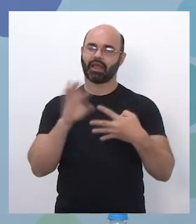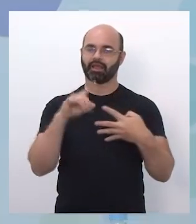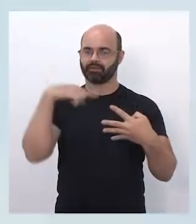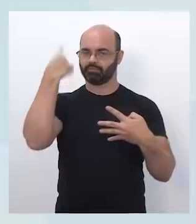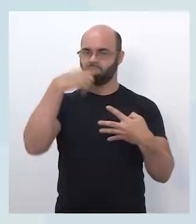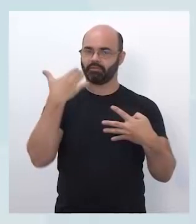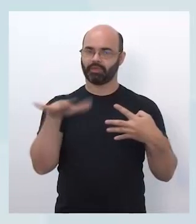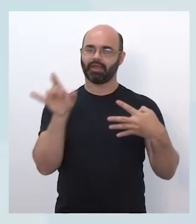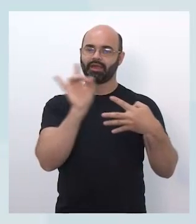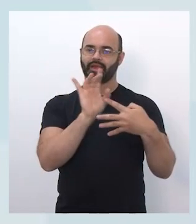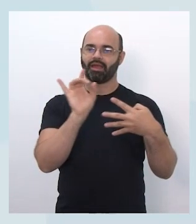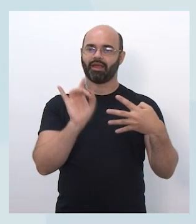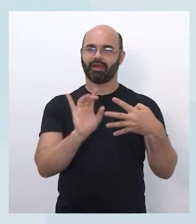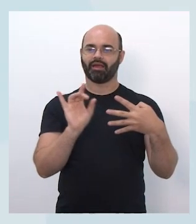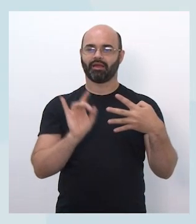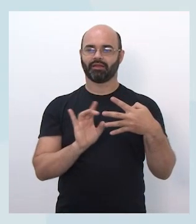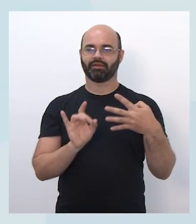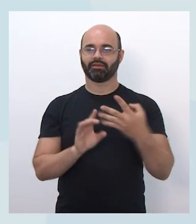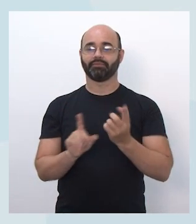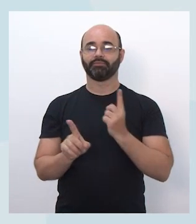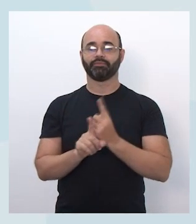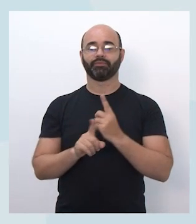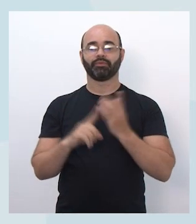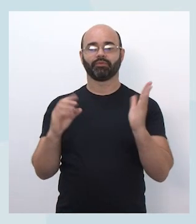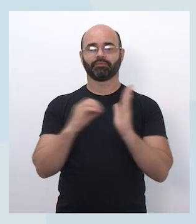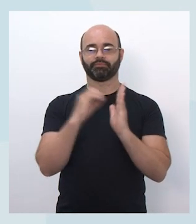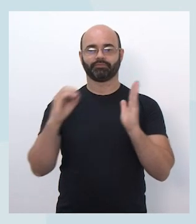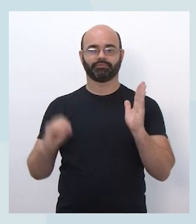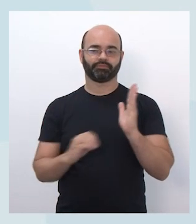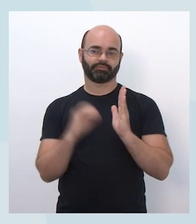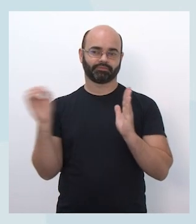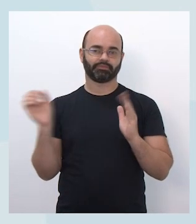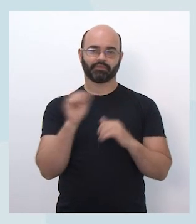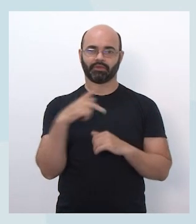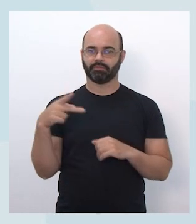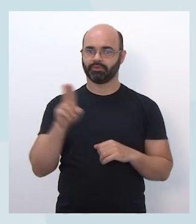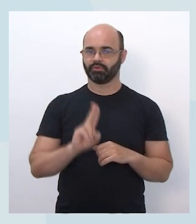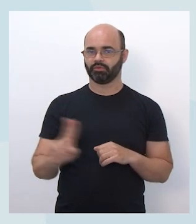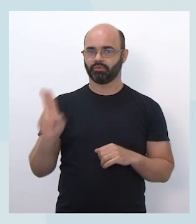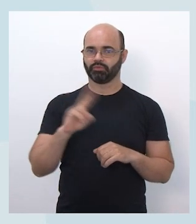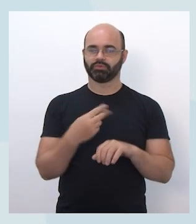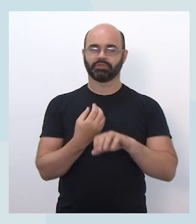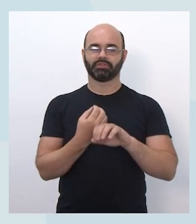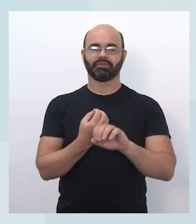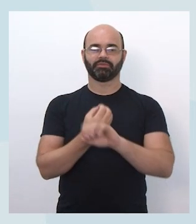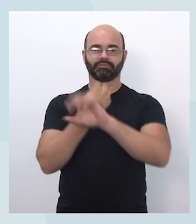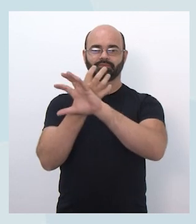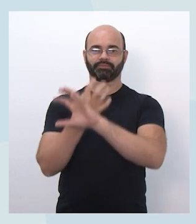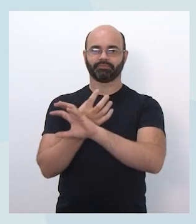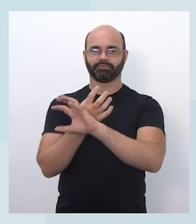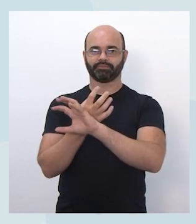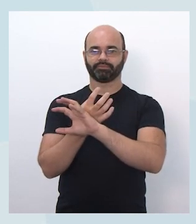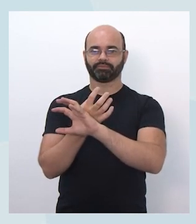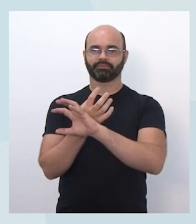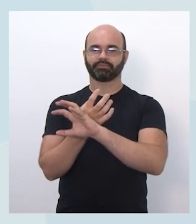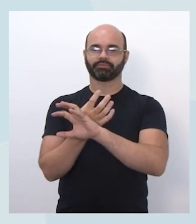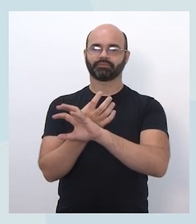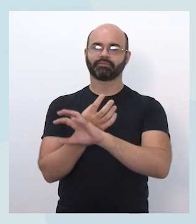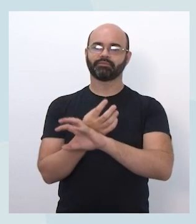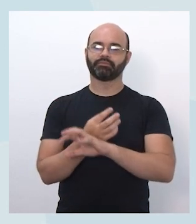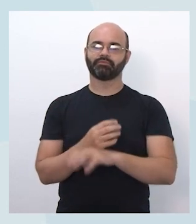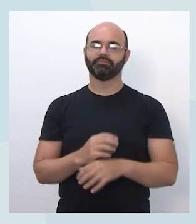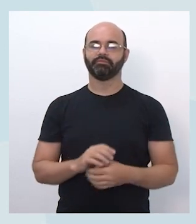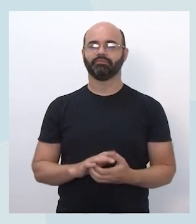encontros vão ser realizados pelo aplicativo do Centro de Mídias por videoconferência, que tem esse recurso dentro do nosso aplicativo,